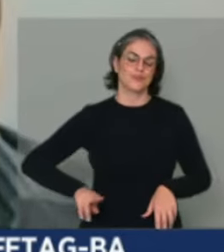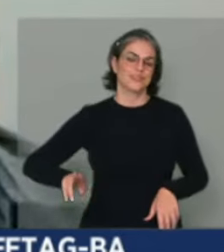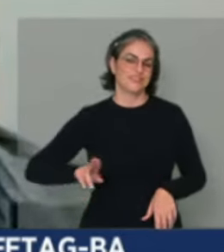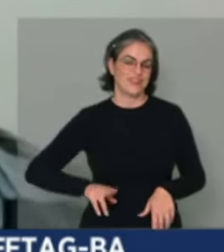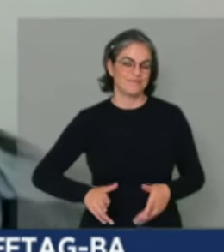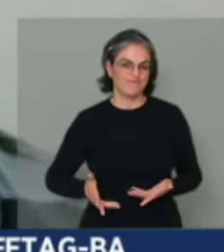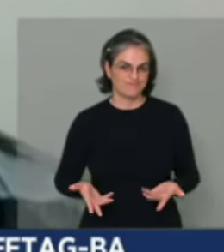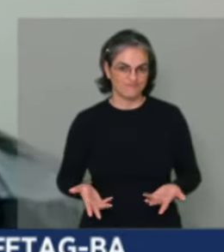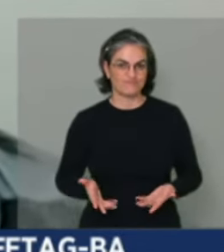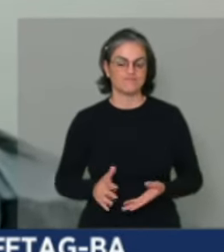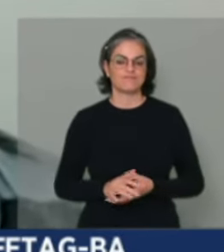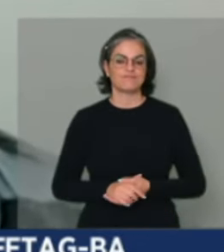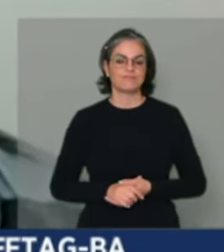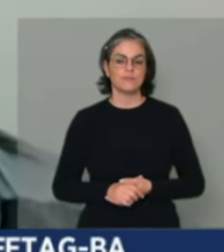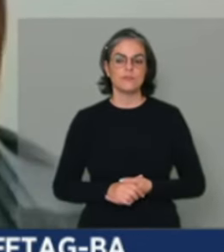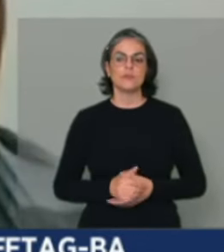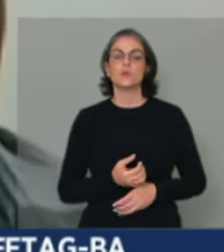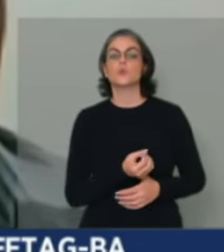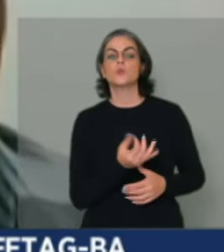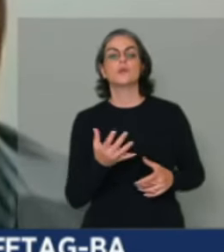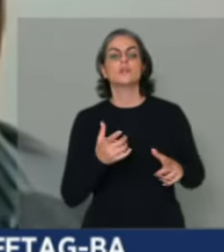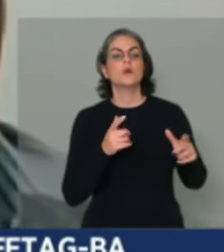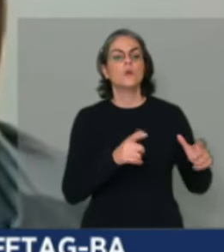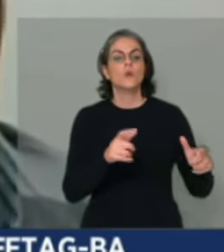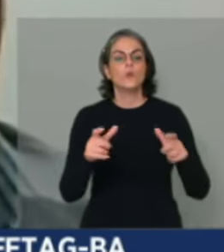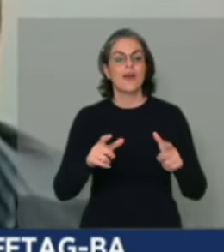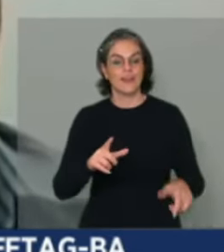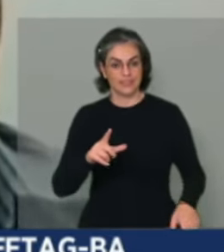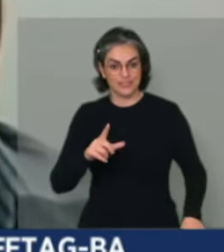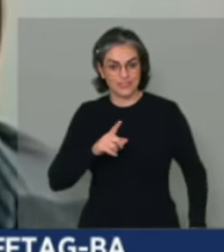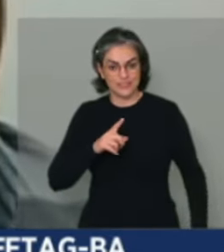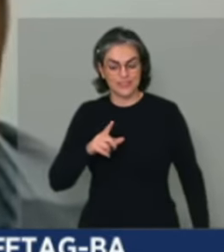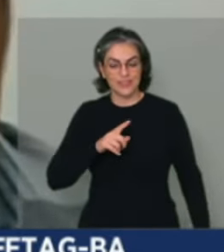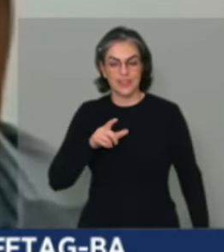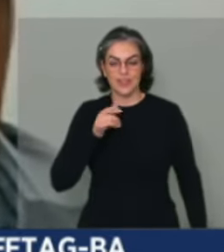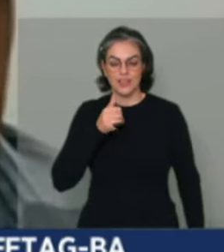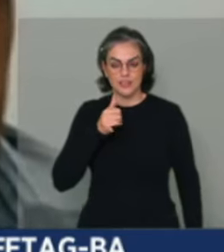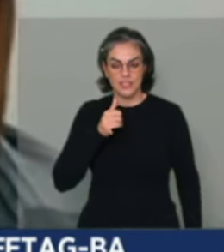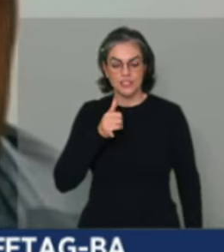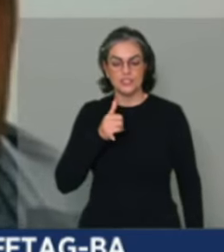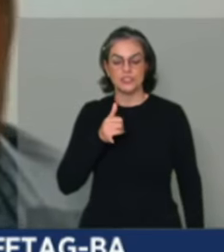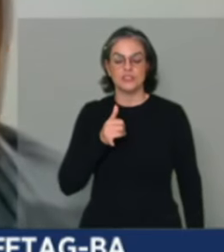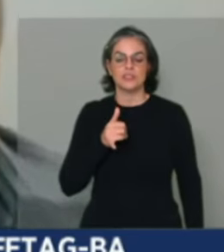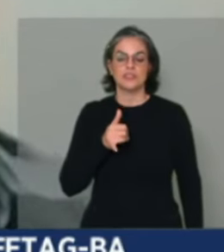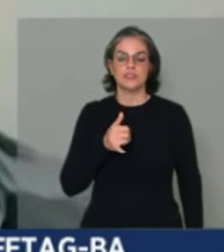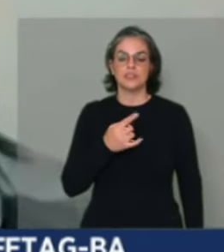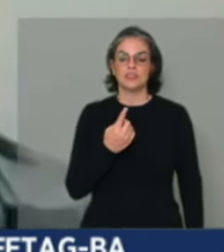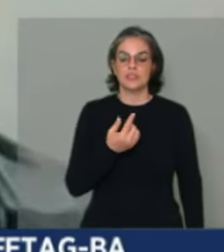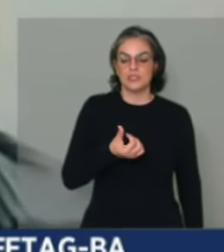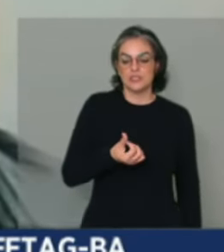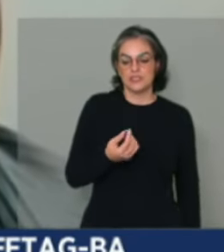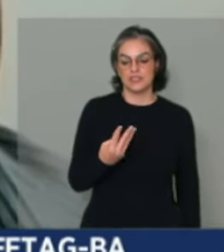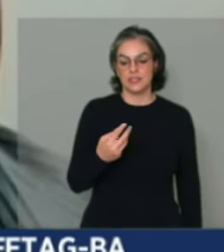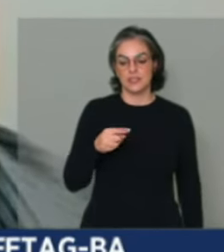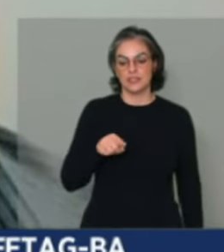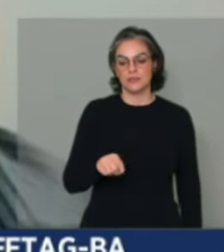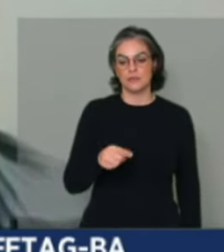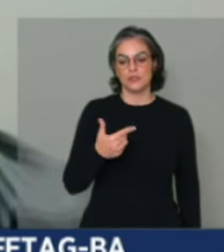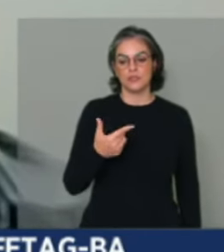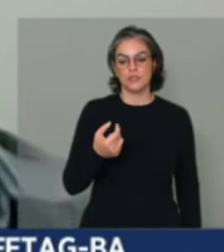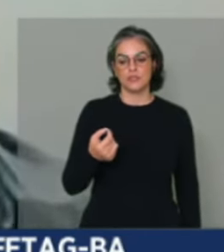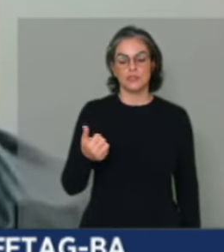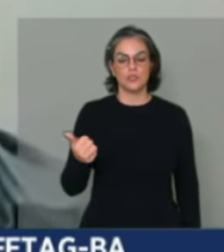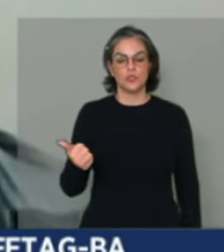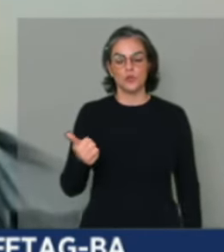número de estabelecimentos que possuem energia, coloca 163 mil, 201 famílias